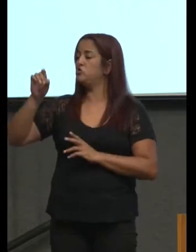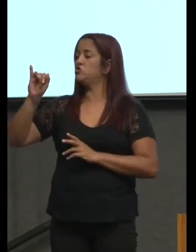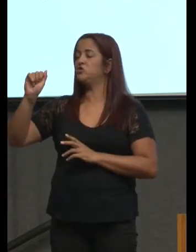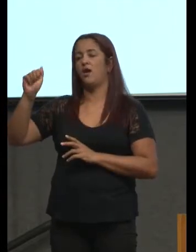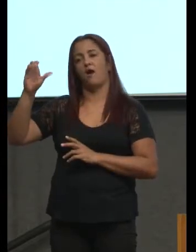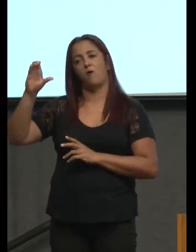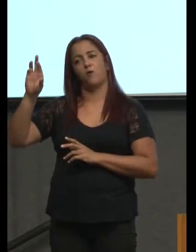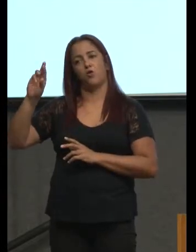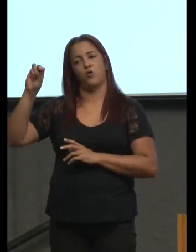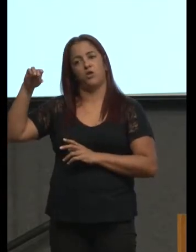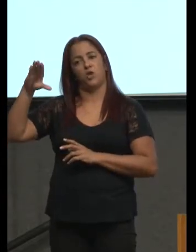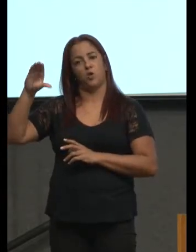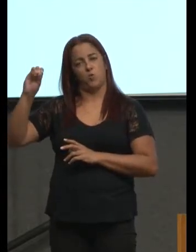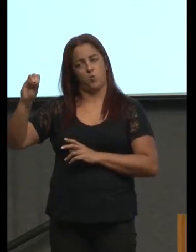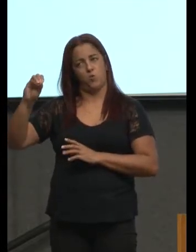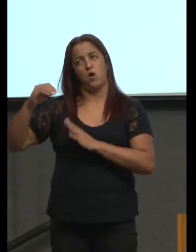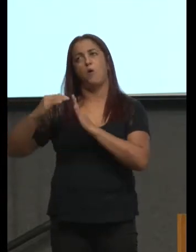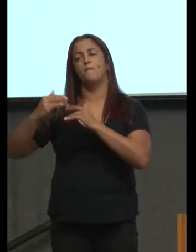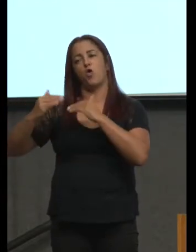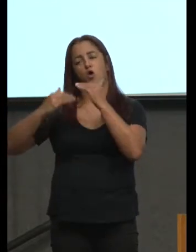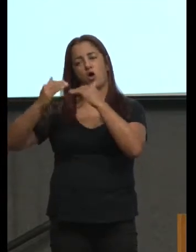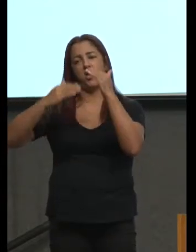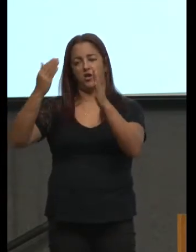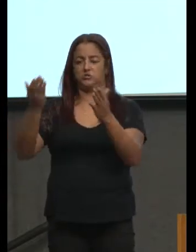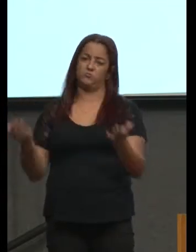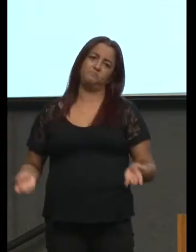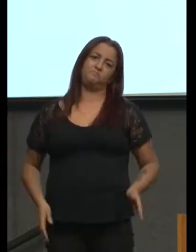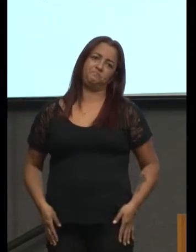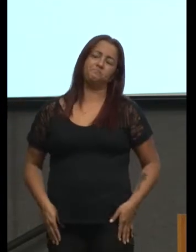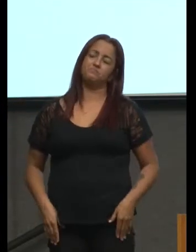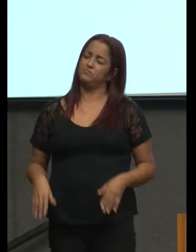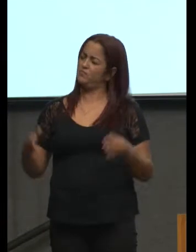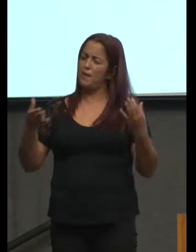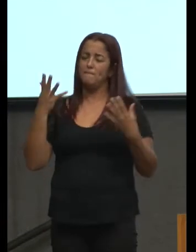só a condição dada no instante perfeito maravilha é isso mesmo